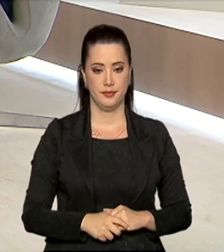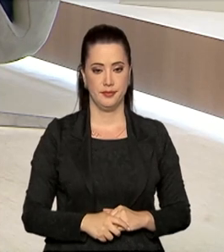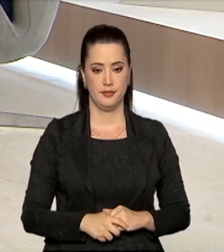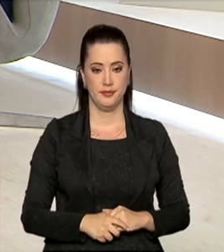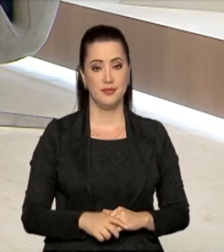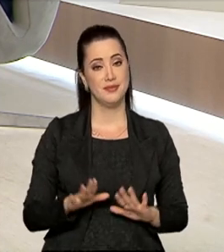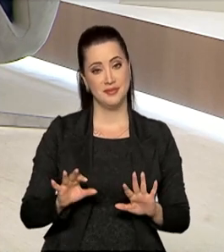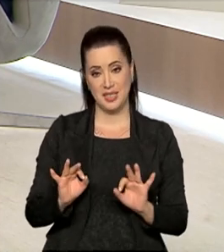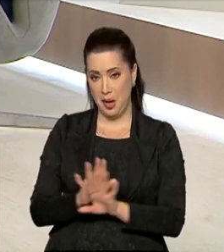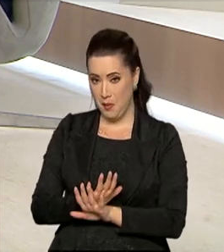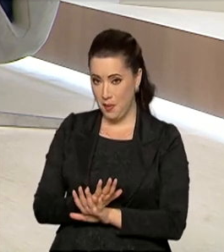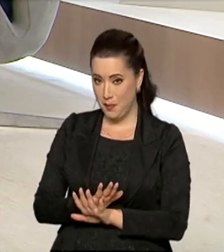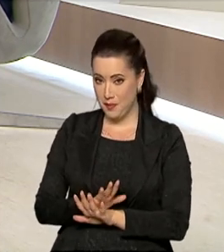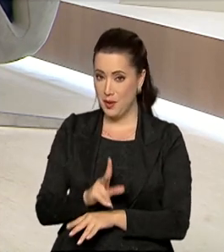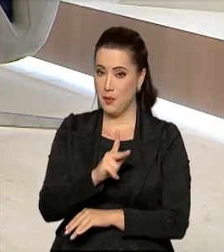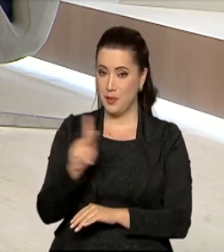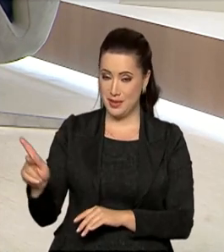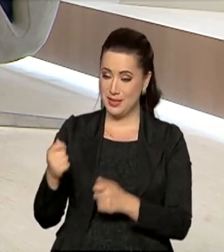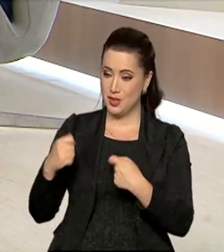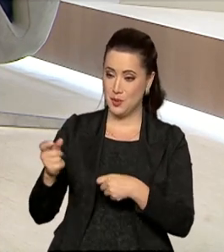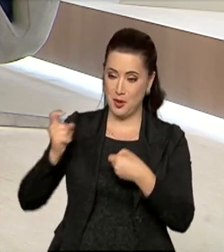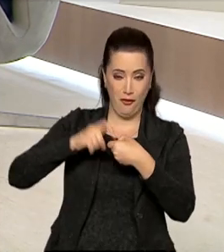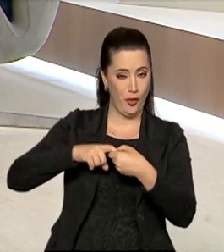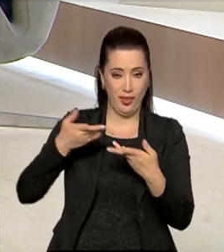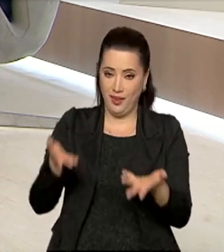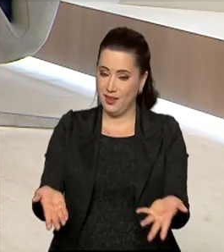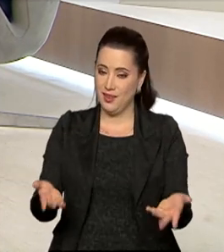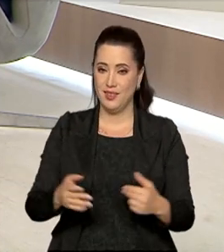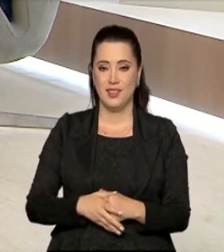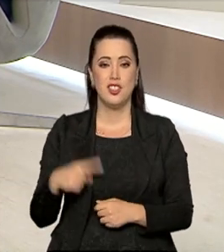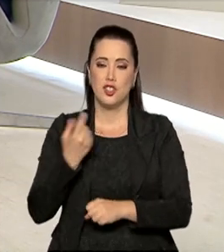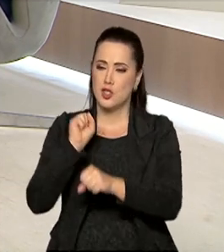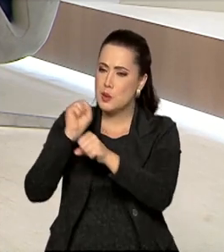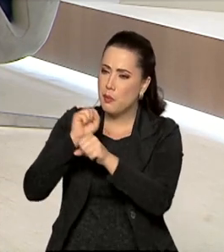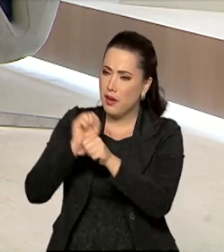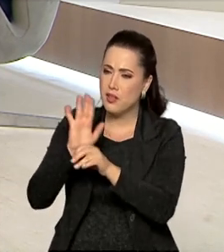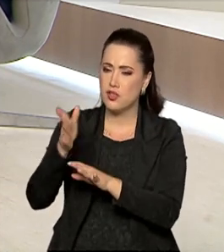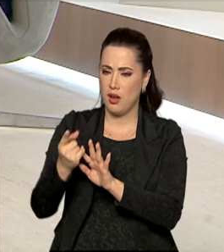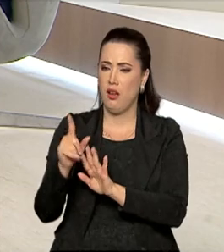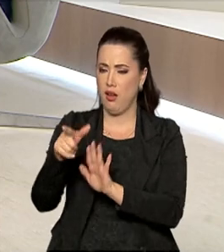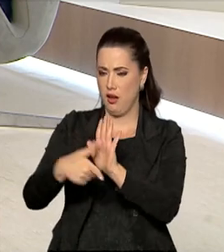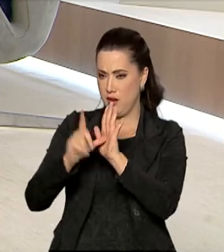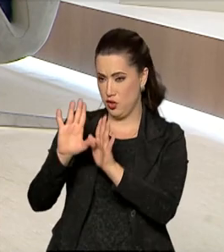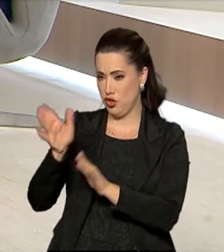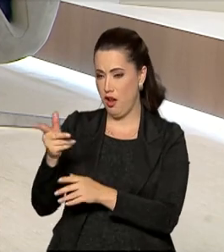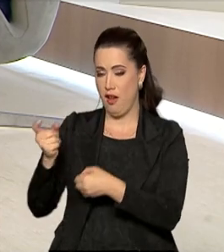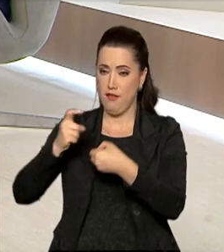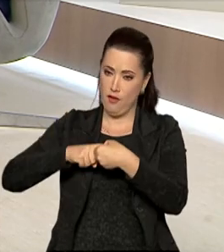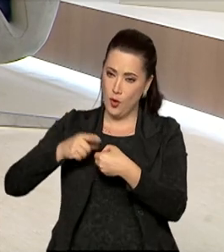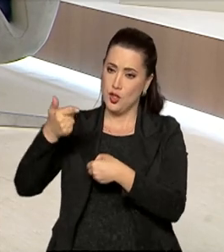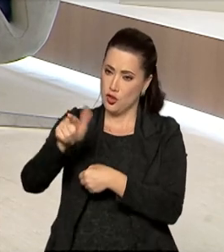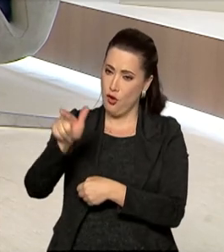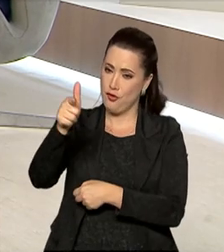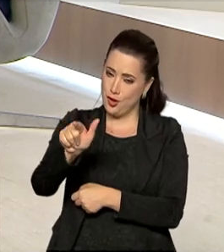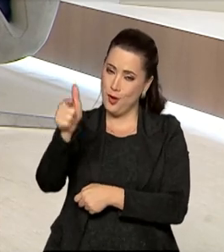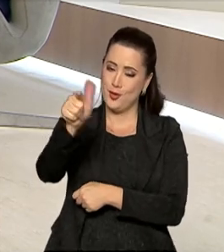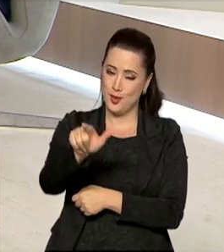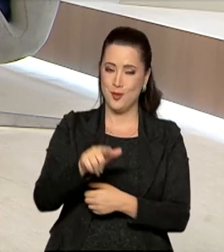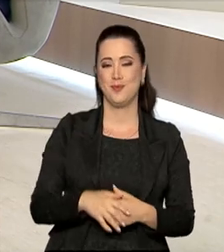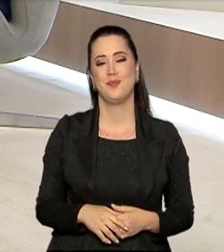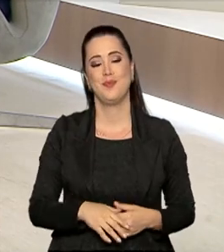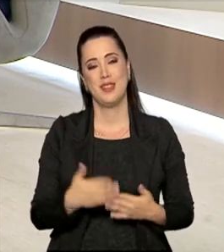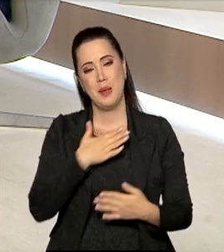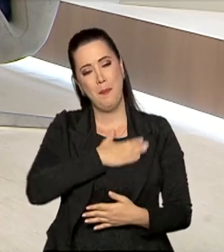Acabou? O presidente vai ter que voltar aqui, né, Catiúcia? A gente aguarda. Ele já veio outras vezes, né, Paulo? Pode voltar mais outras vezes também.